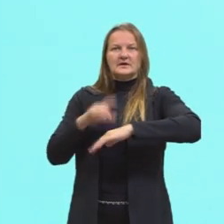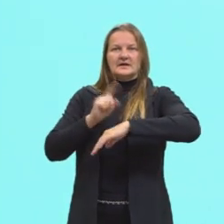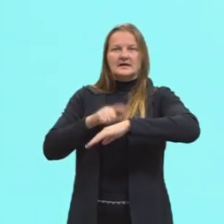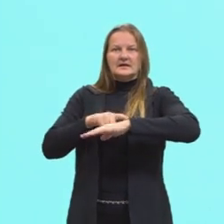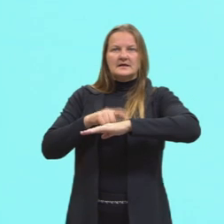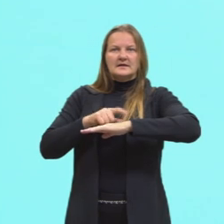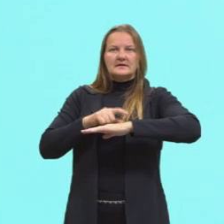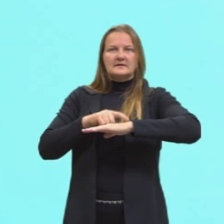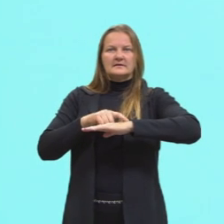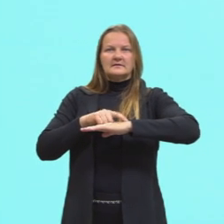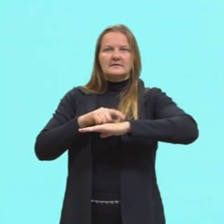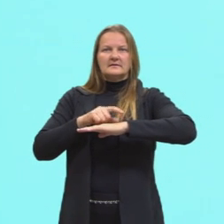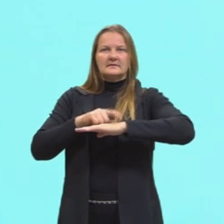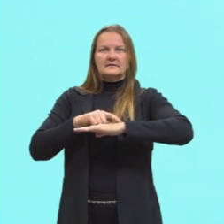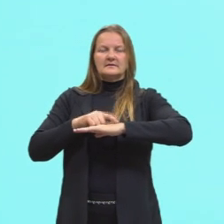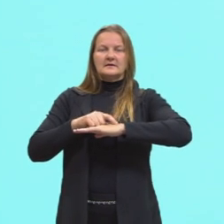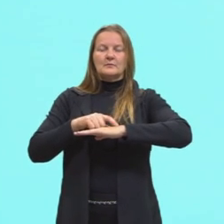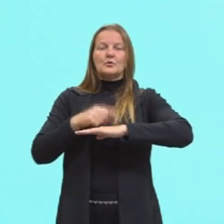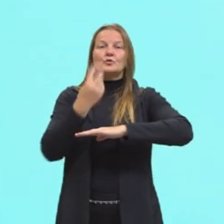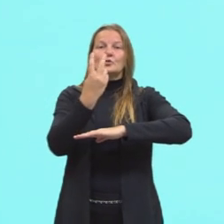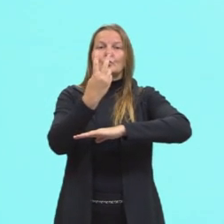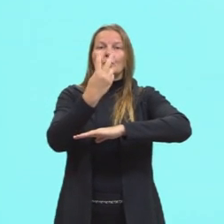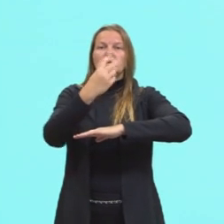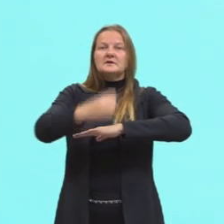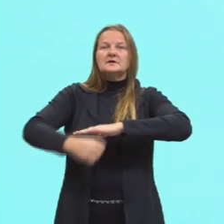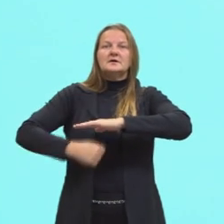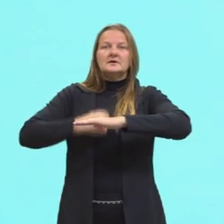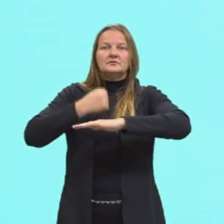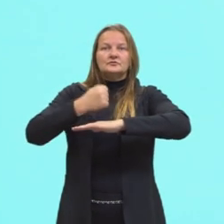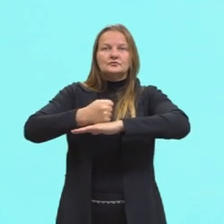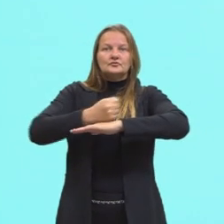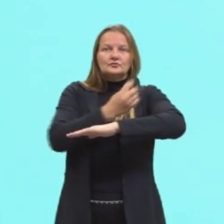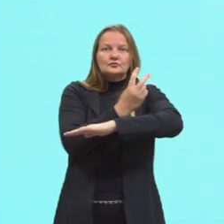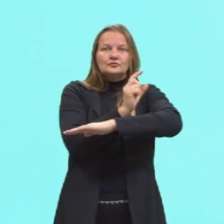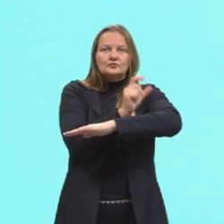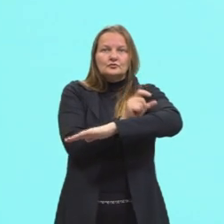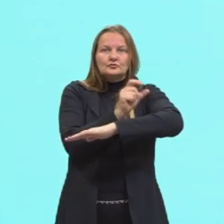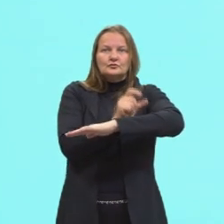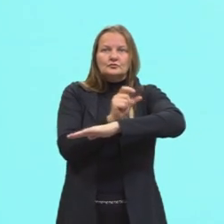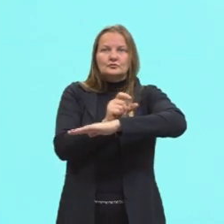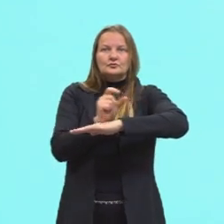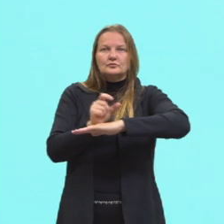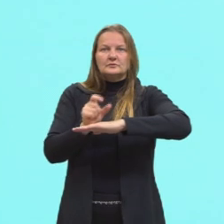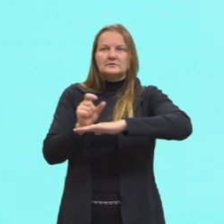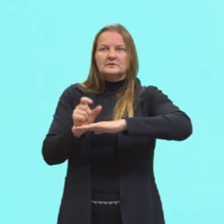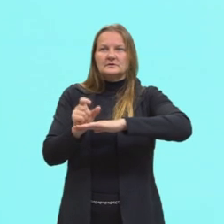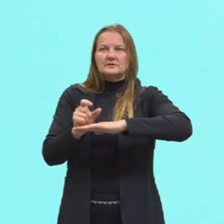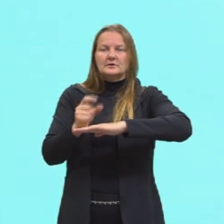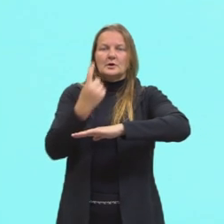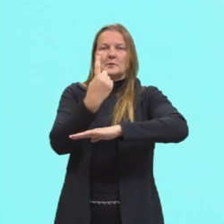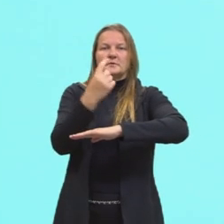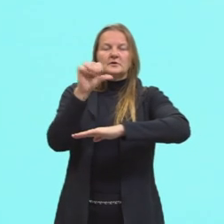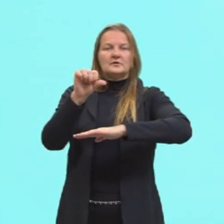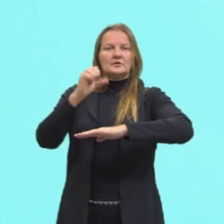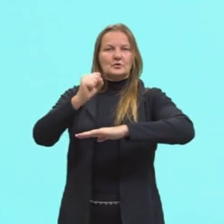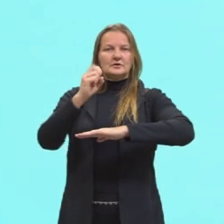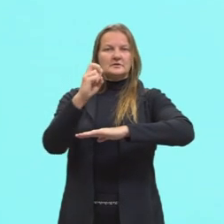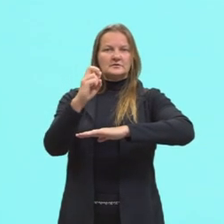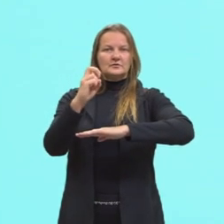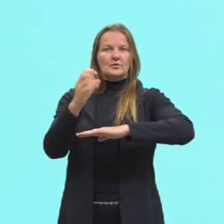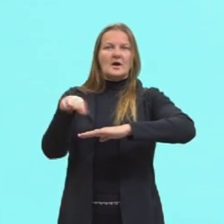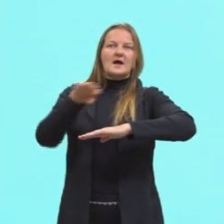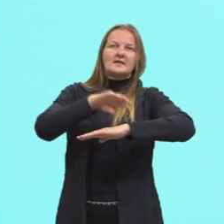aqui nesse caso é a cada dois anos o intervalo. E ele varia de 1985 até